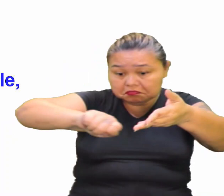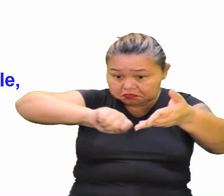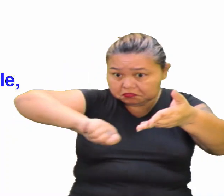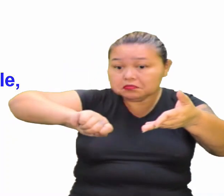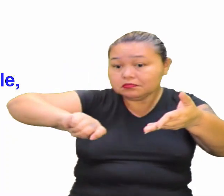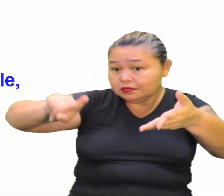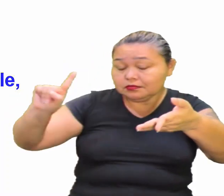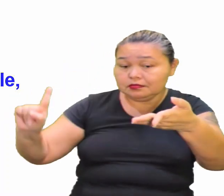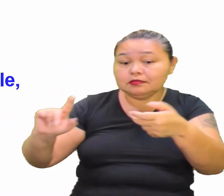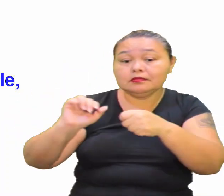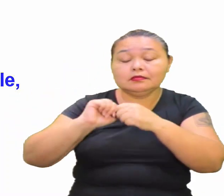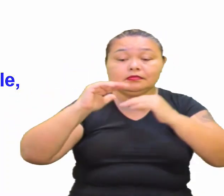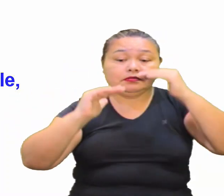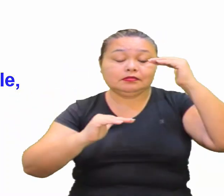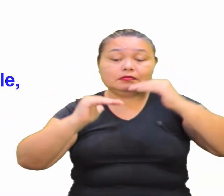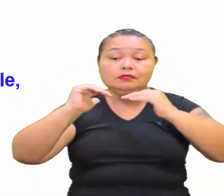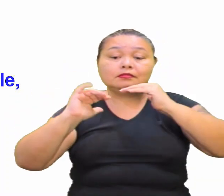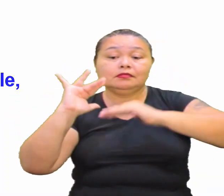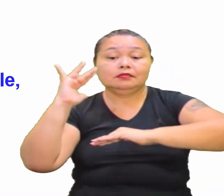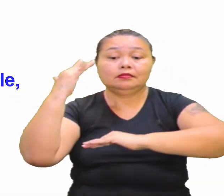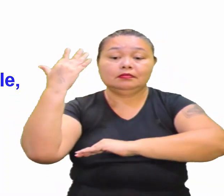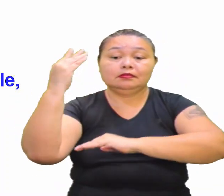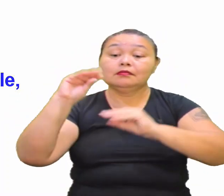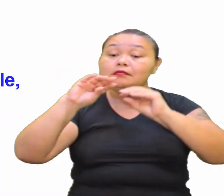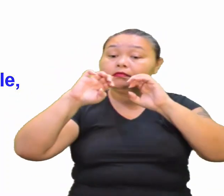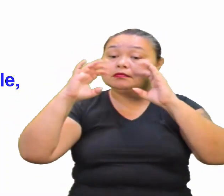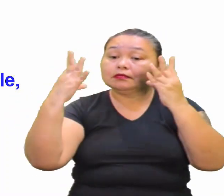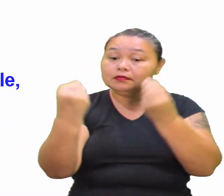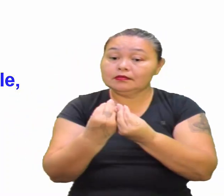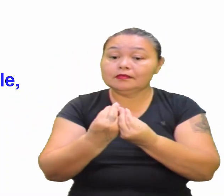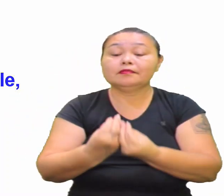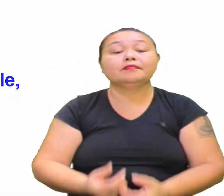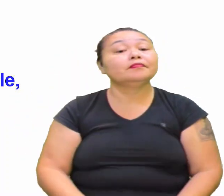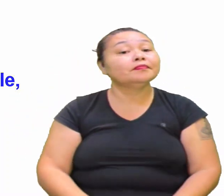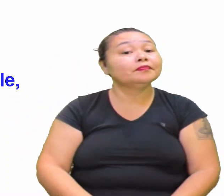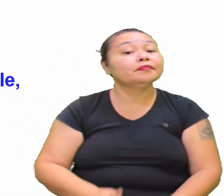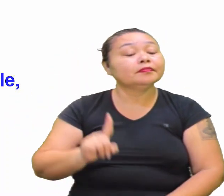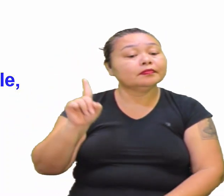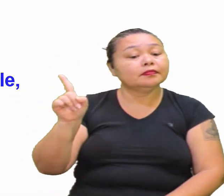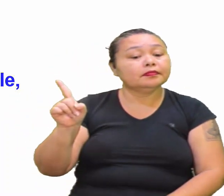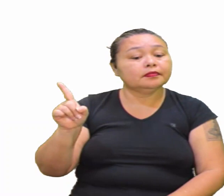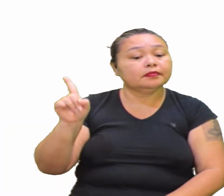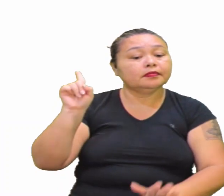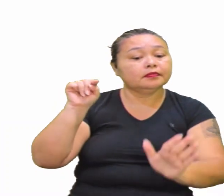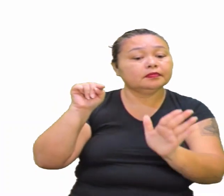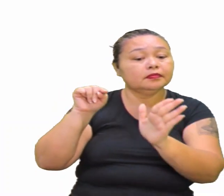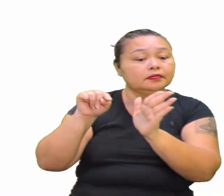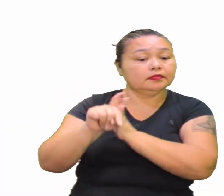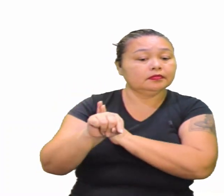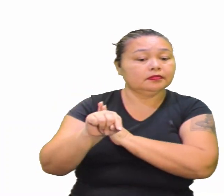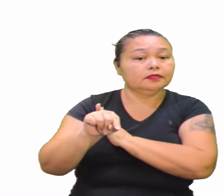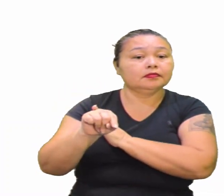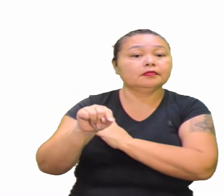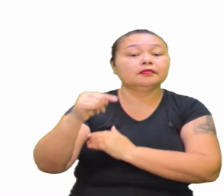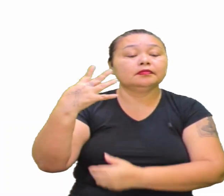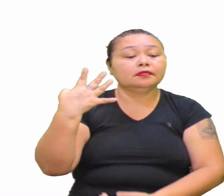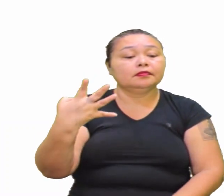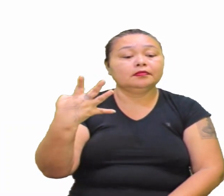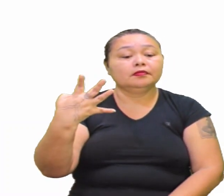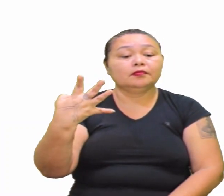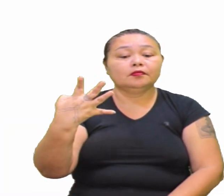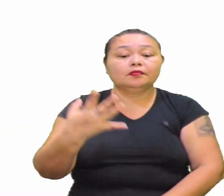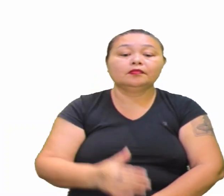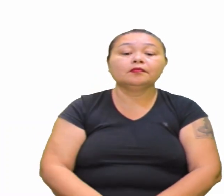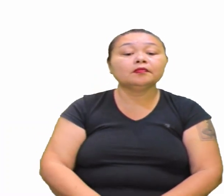Com relação ao desequilíbrio ecológico, tá bom? Vamos agora para a questão de número 4